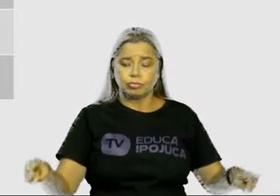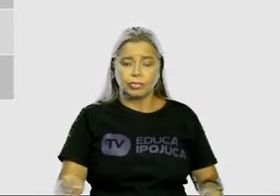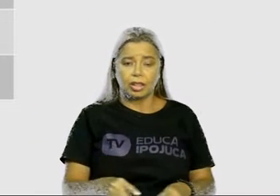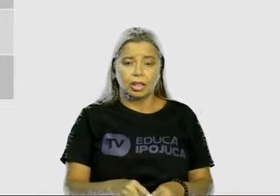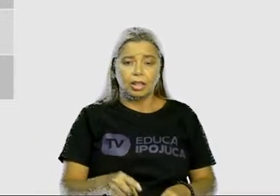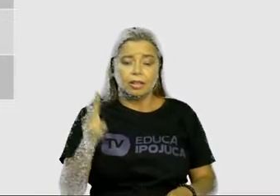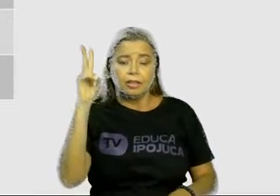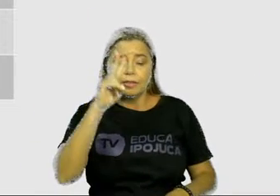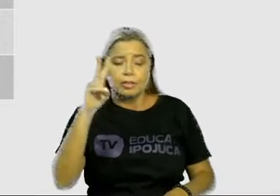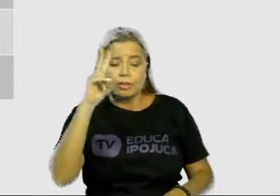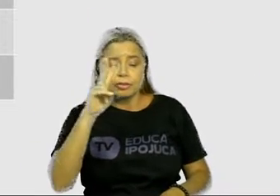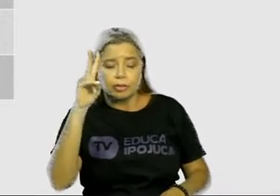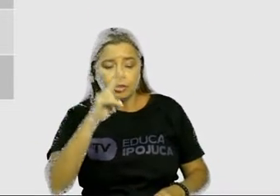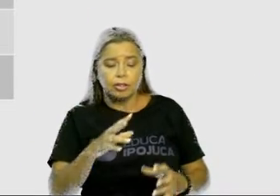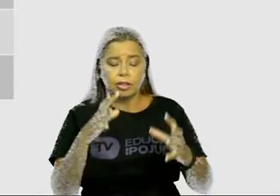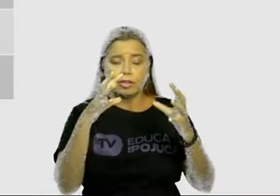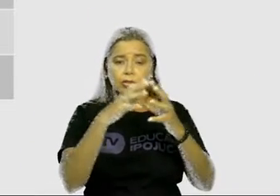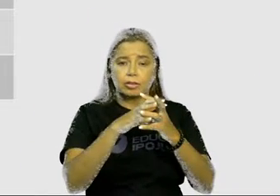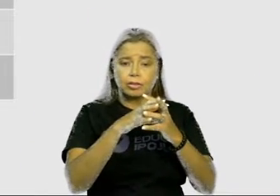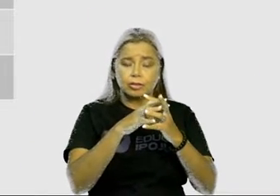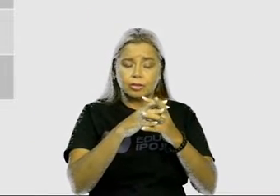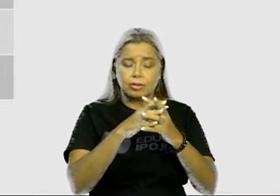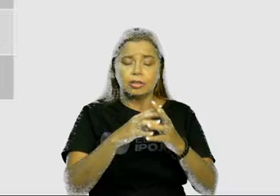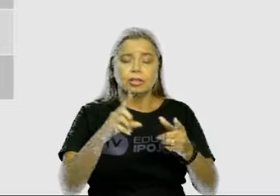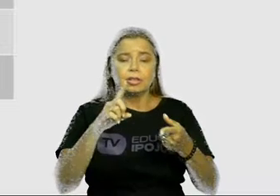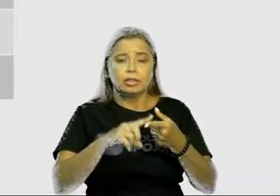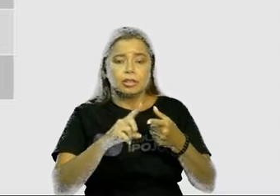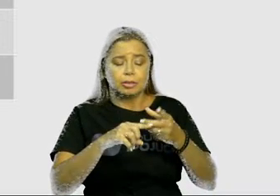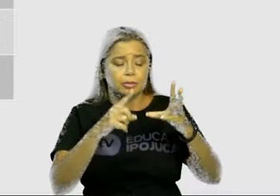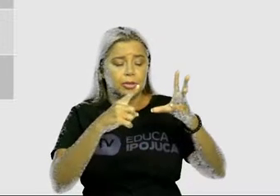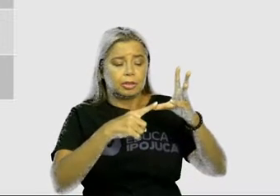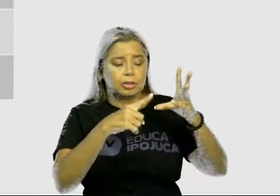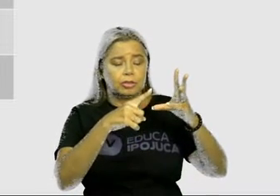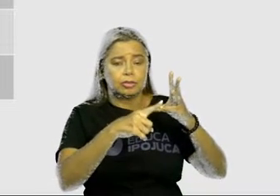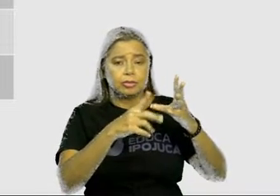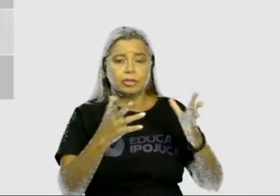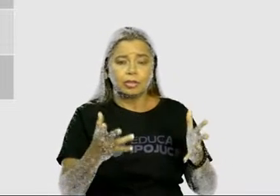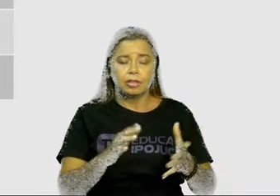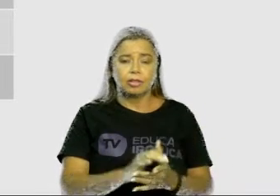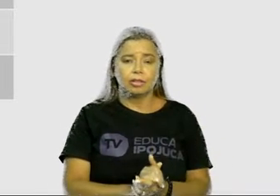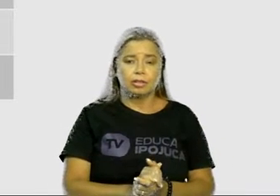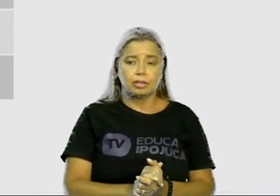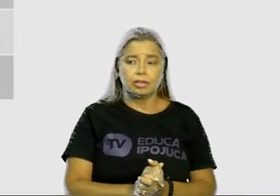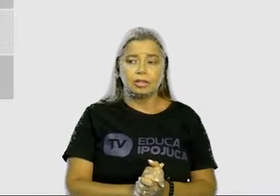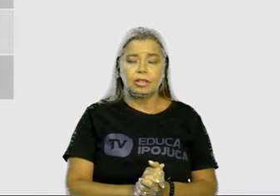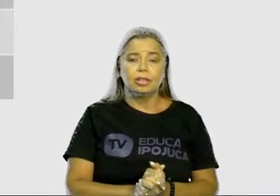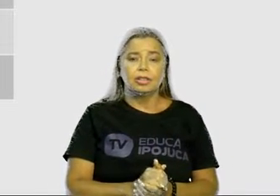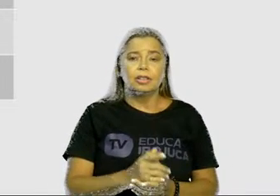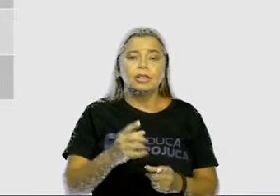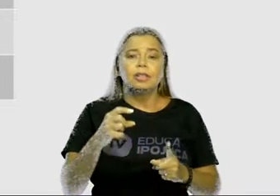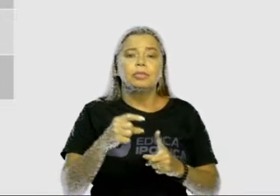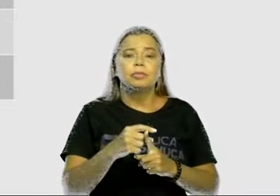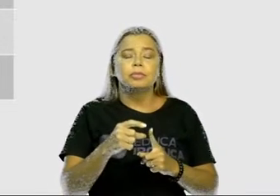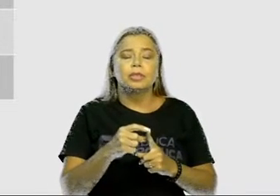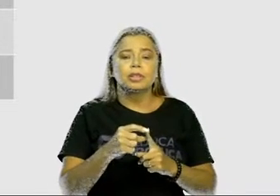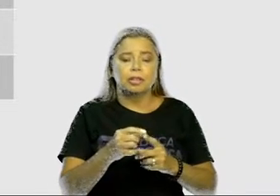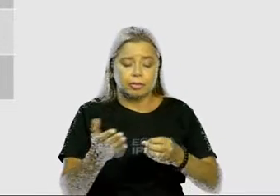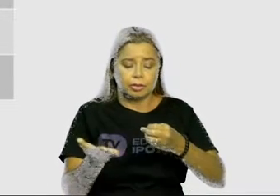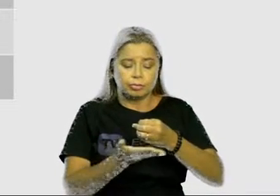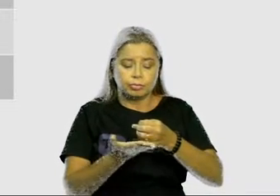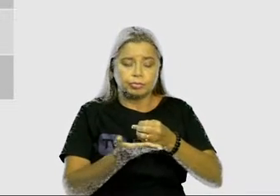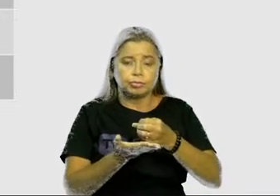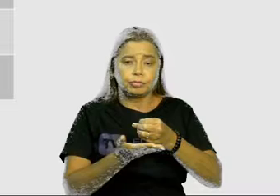consoantes e vogais. Portanto, você vai identificar aí no seu caderno em casa. Da palavra copo,